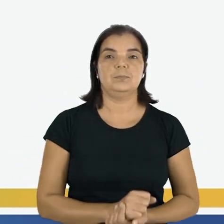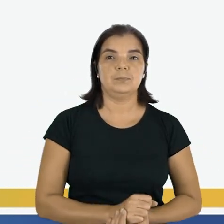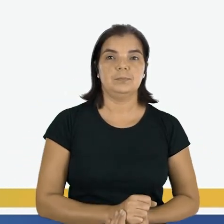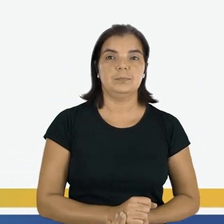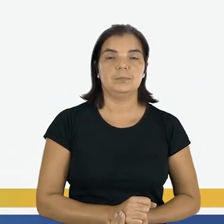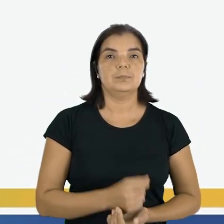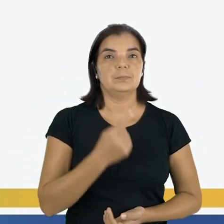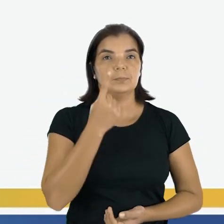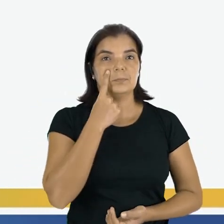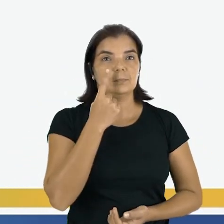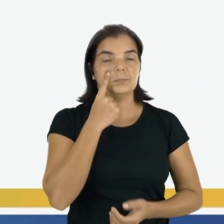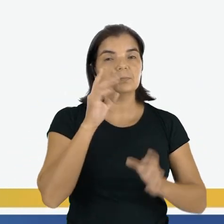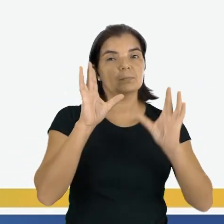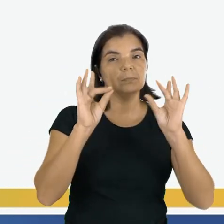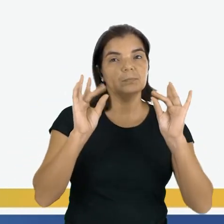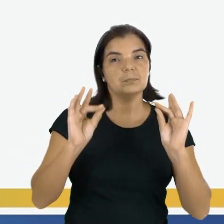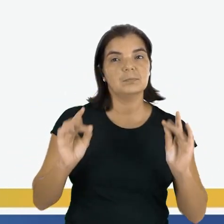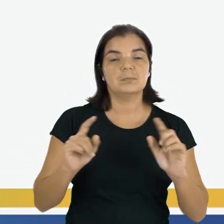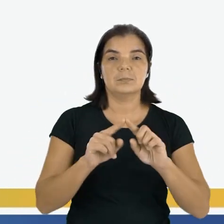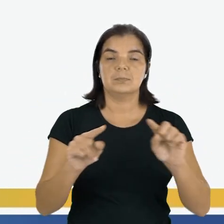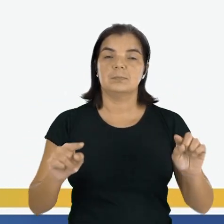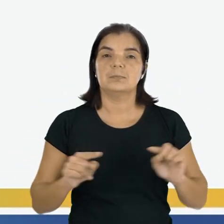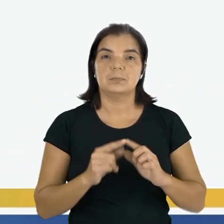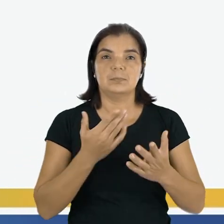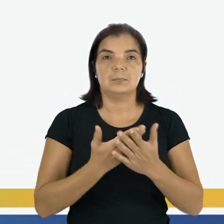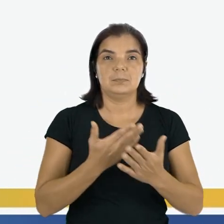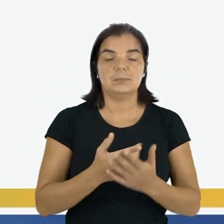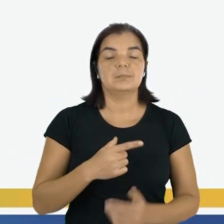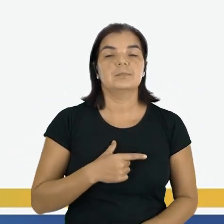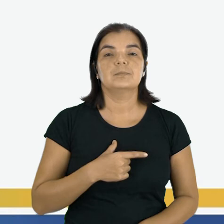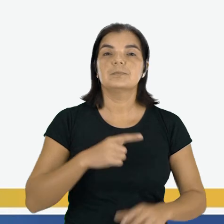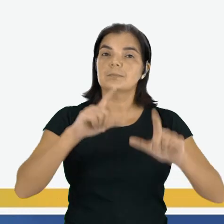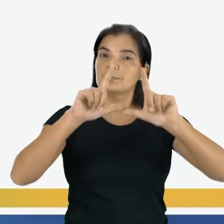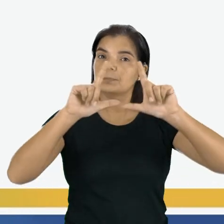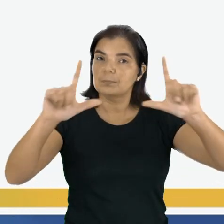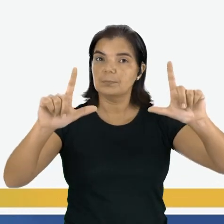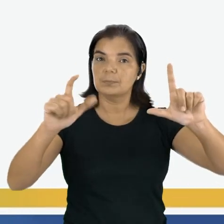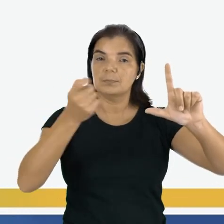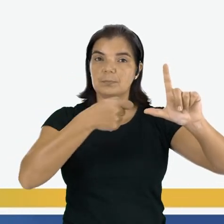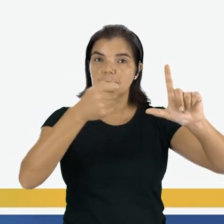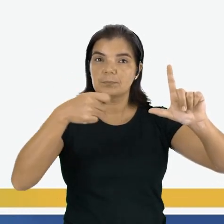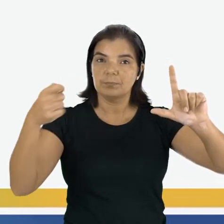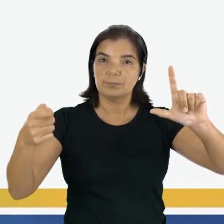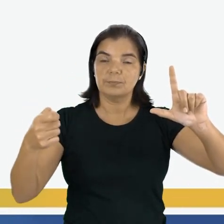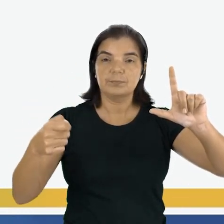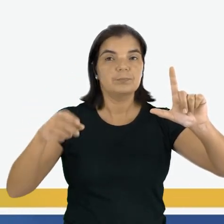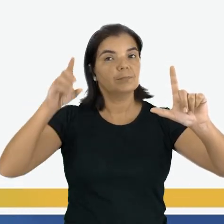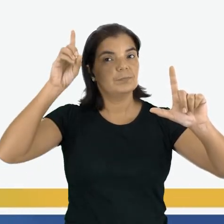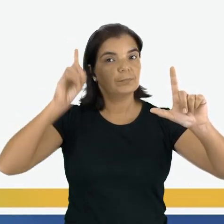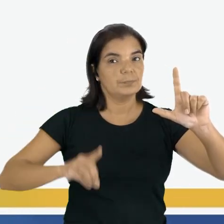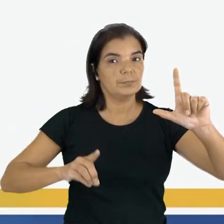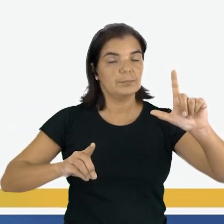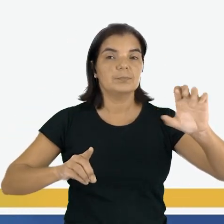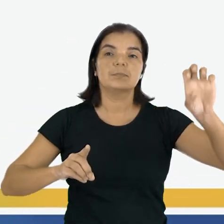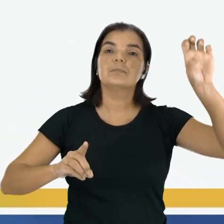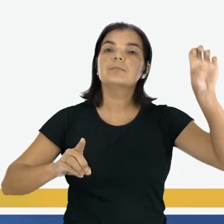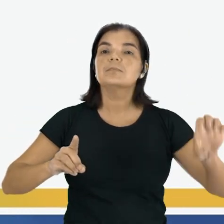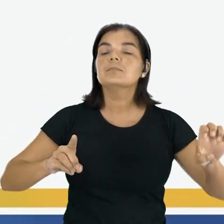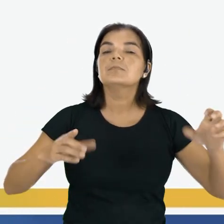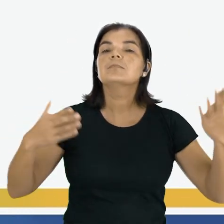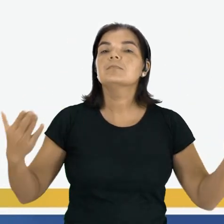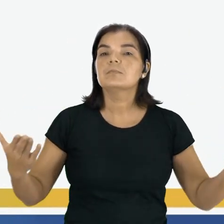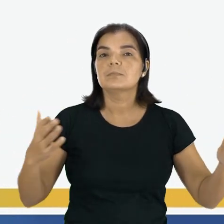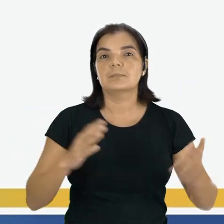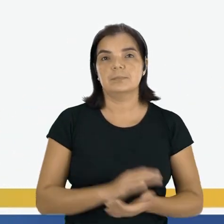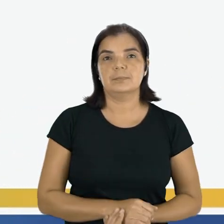Vamos observar o detalhe da sala de aula. Tem o quadro. O que está à direita e à esquerda do